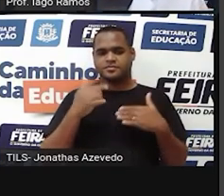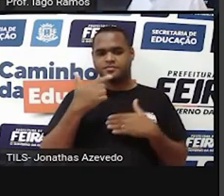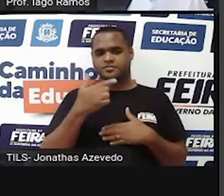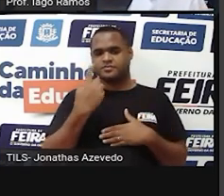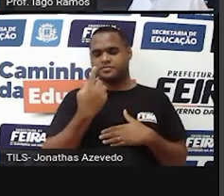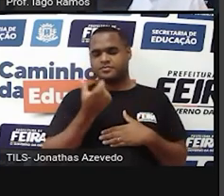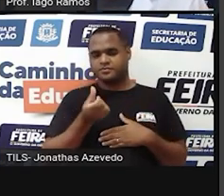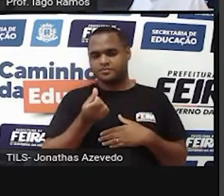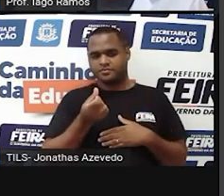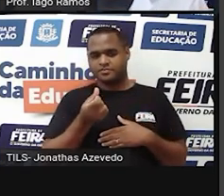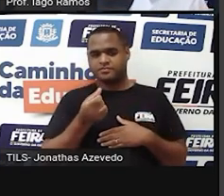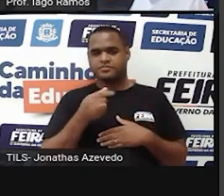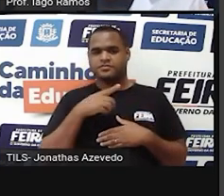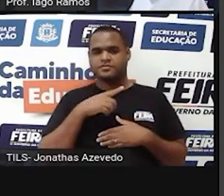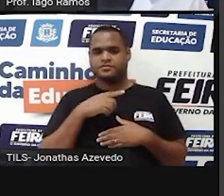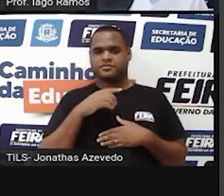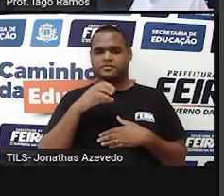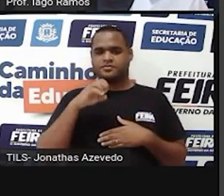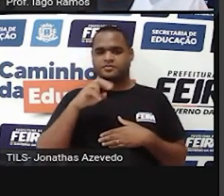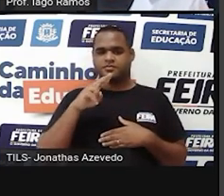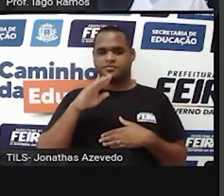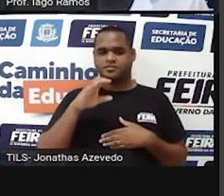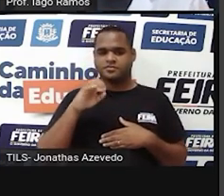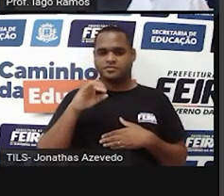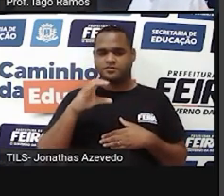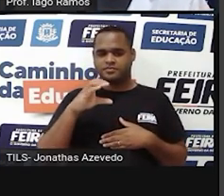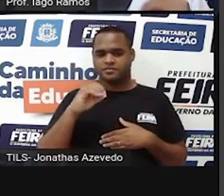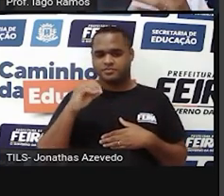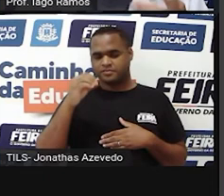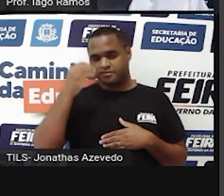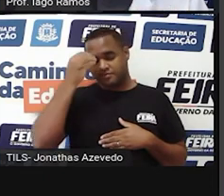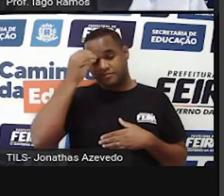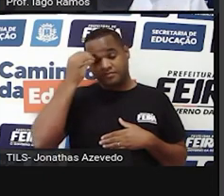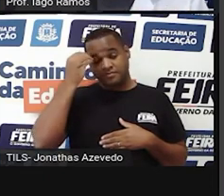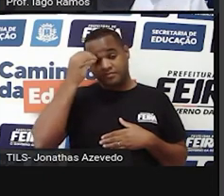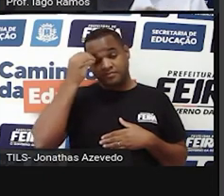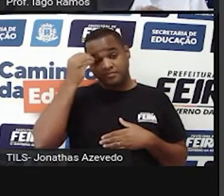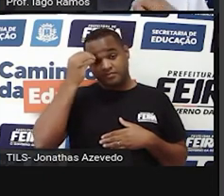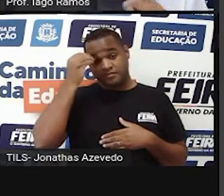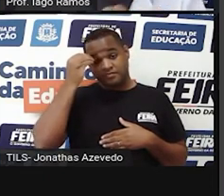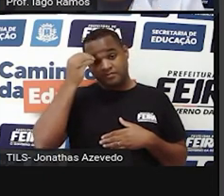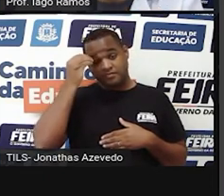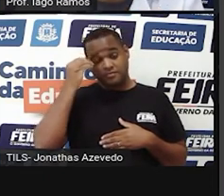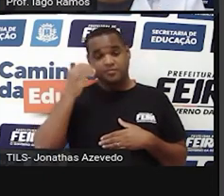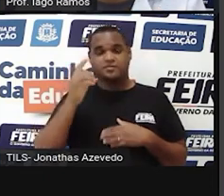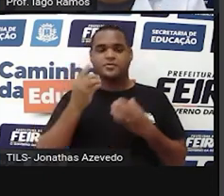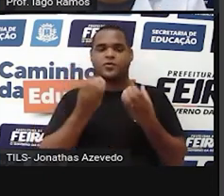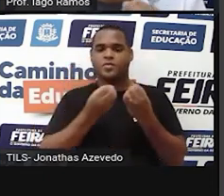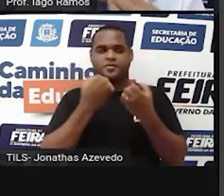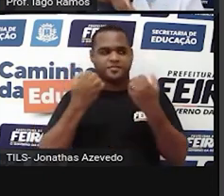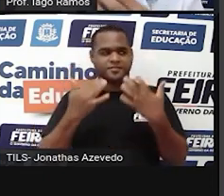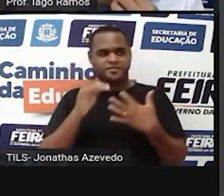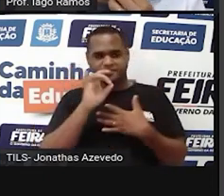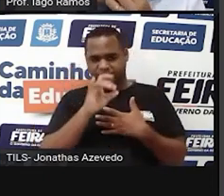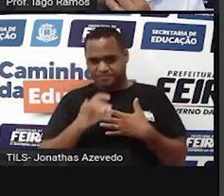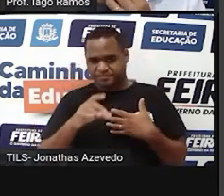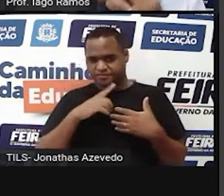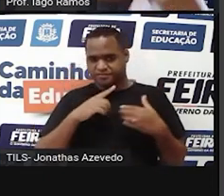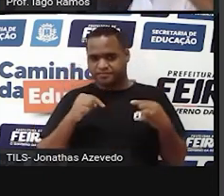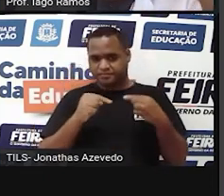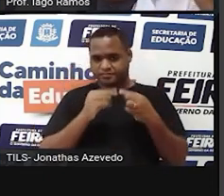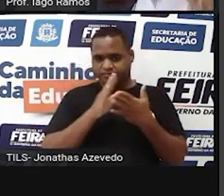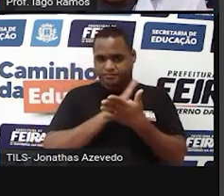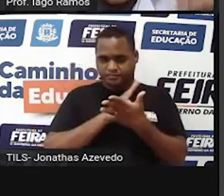216 centímetros cúbicos. Como é que a gente vai achar, então, a medida dessas arestas, dessas dimensões do